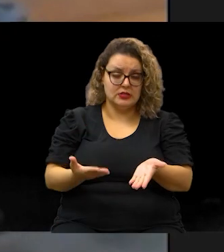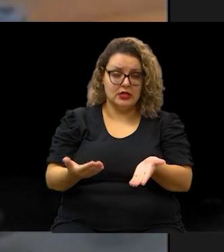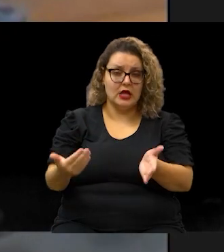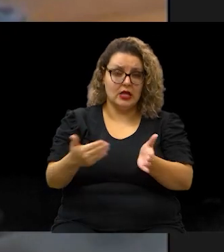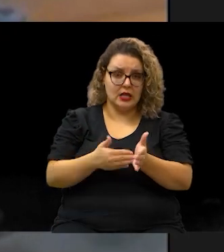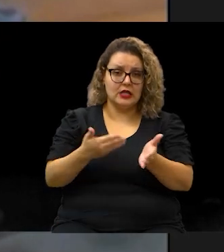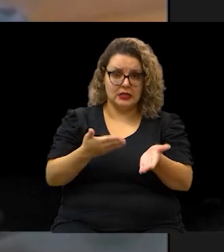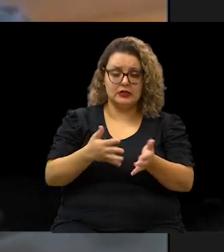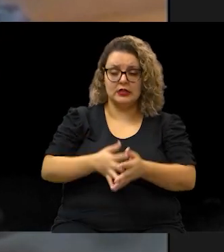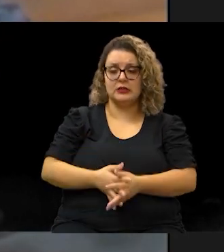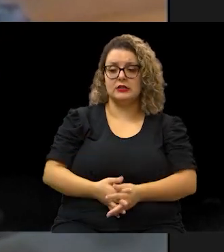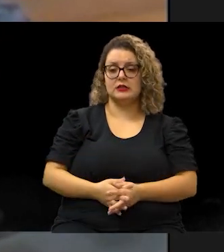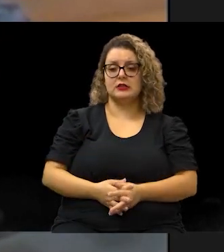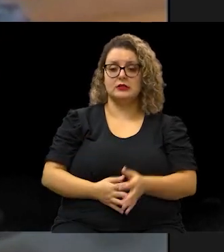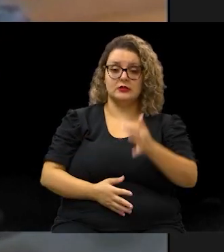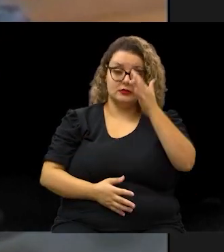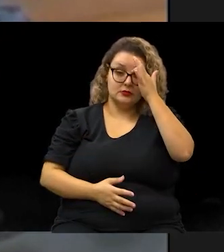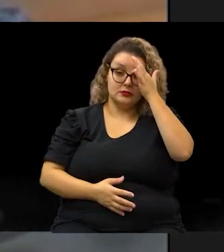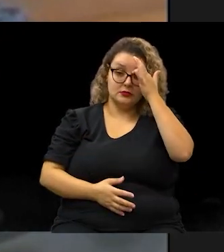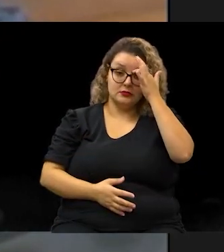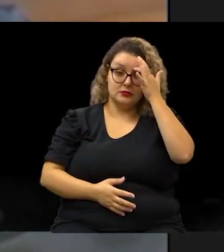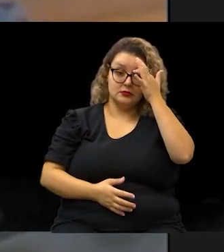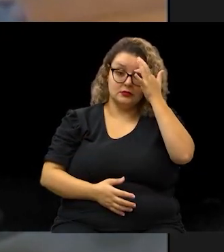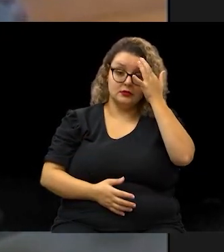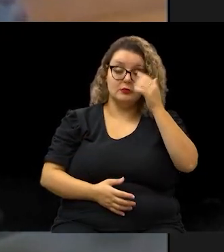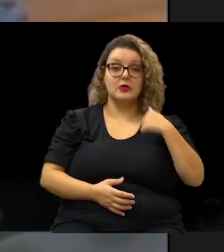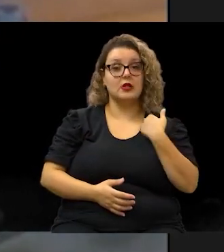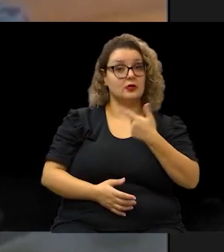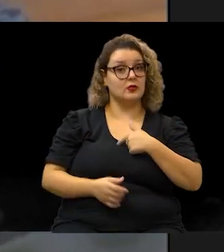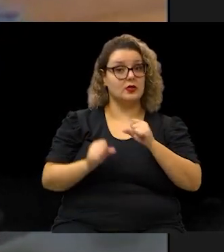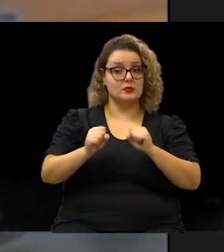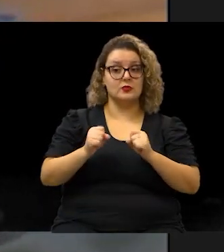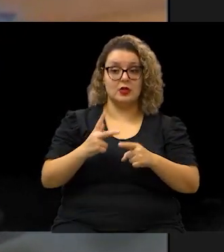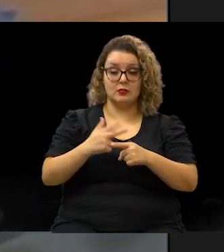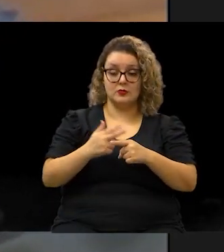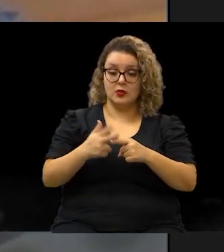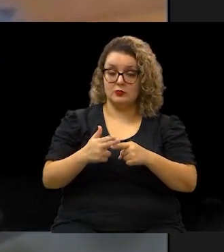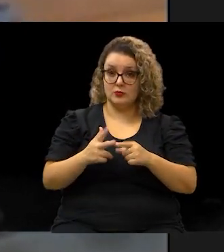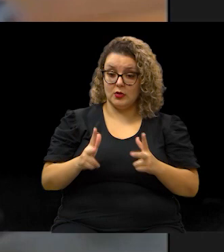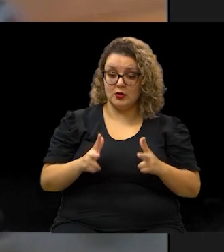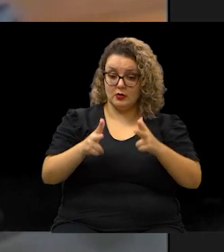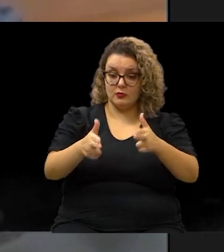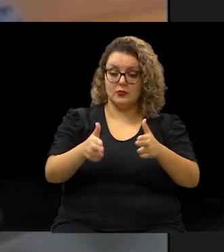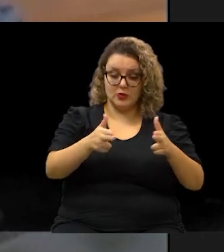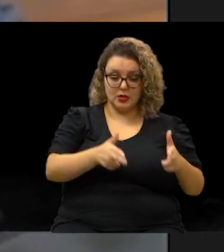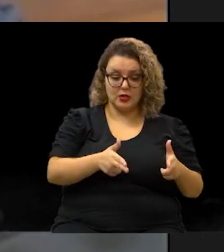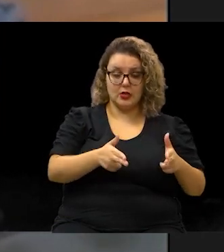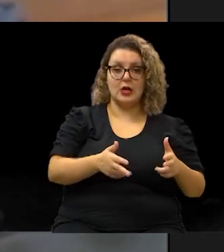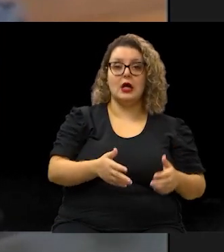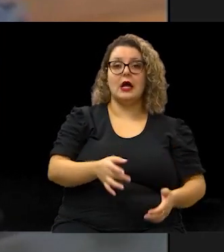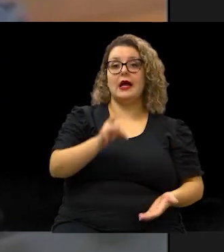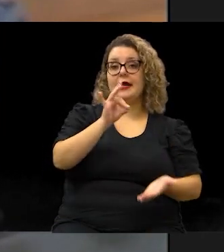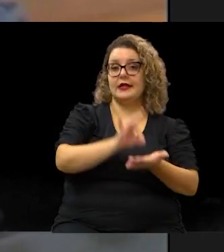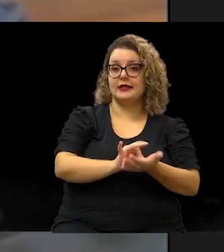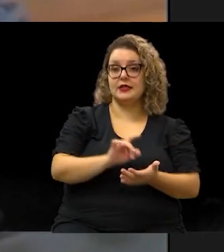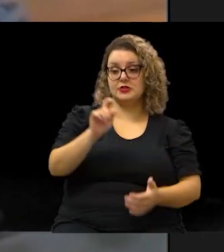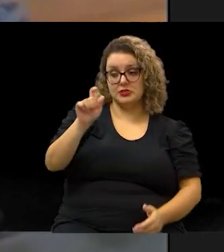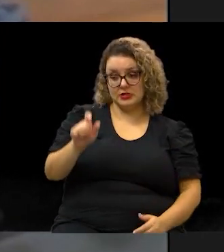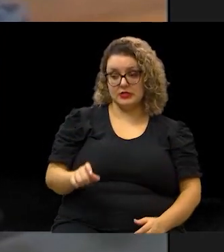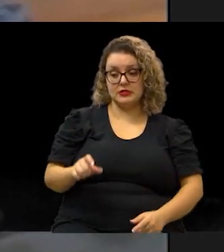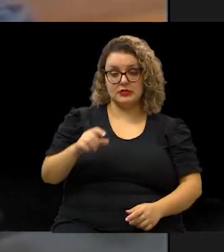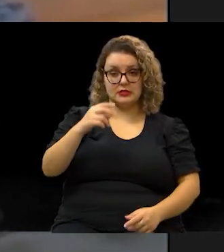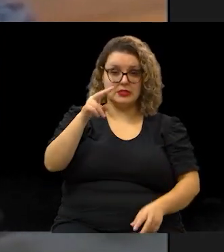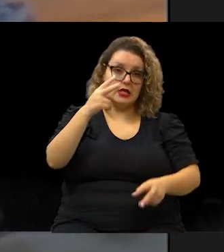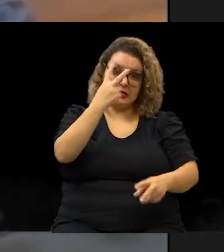ele. E para que a gente pudesse fazer um recorte mais adequado à realidade desse cego, nós vamos